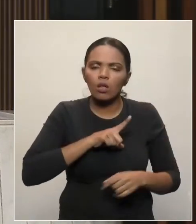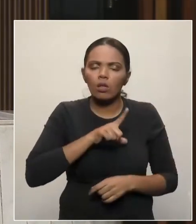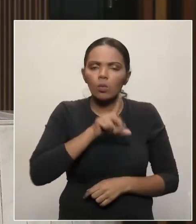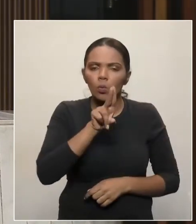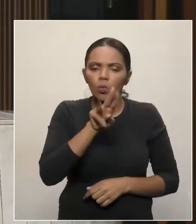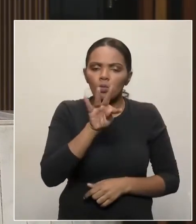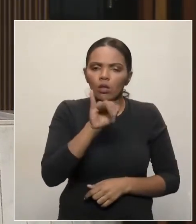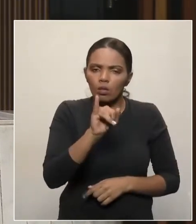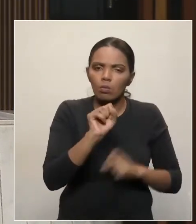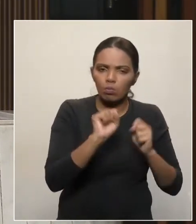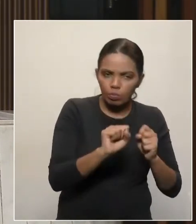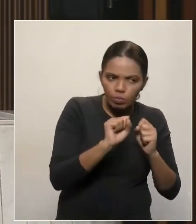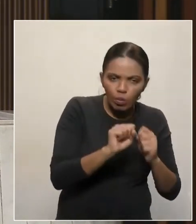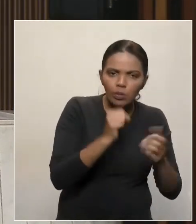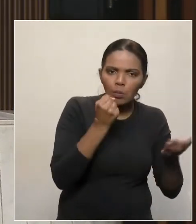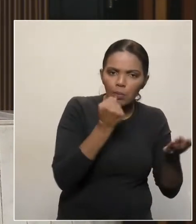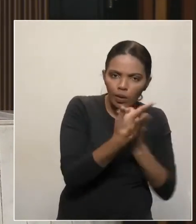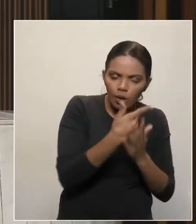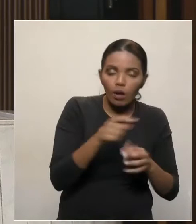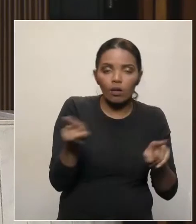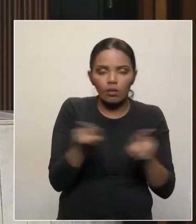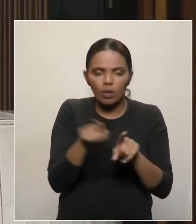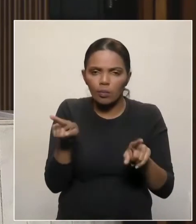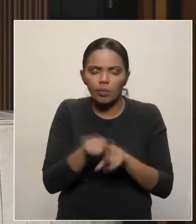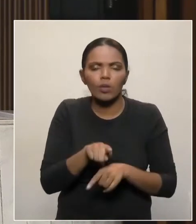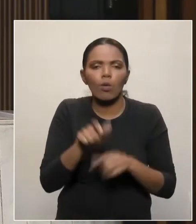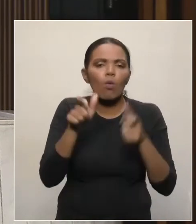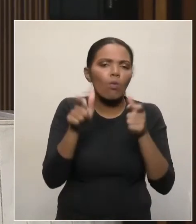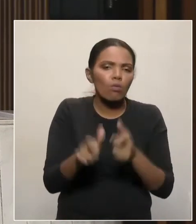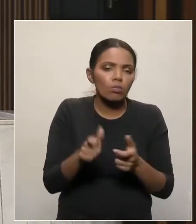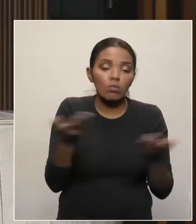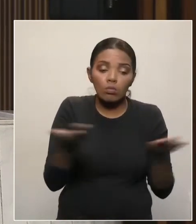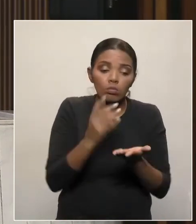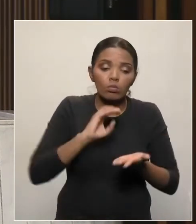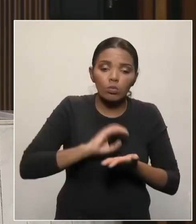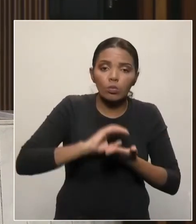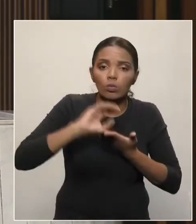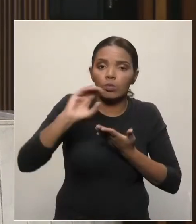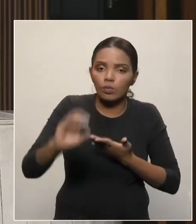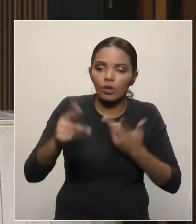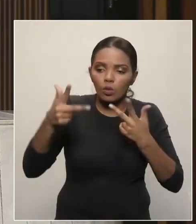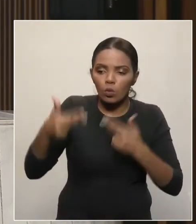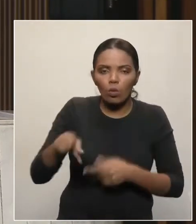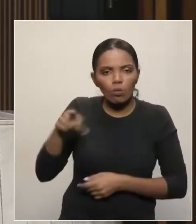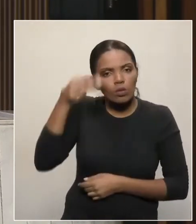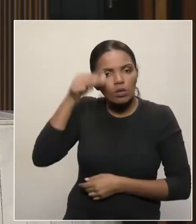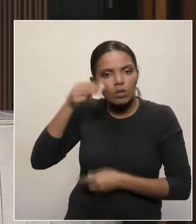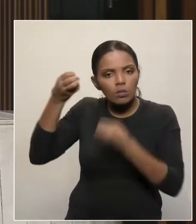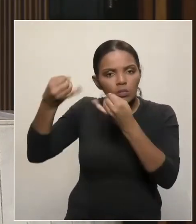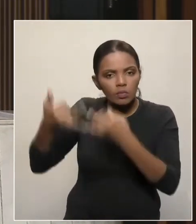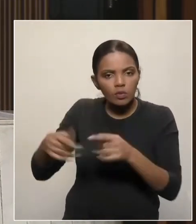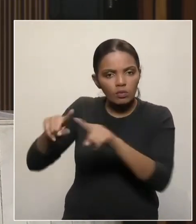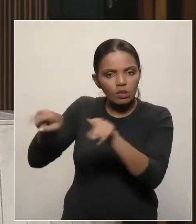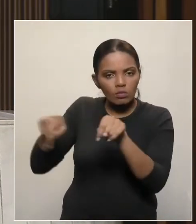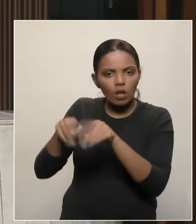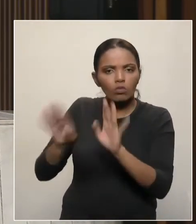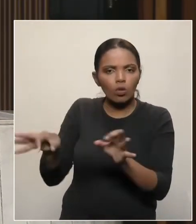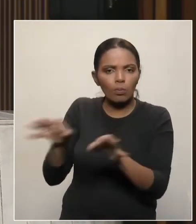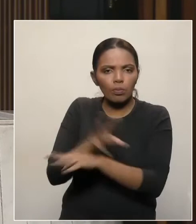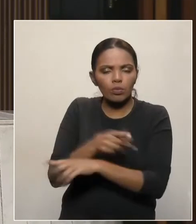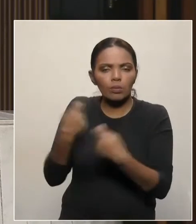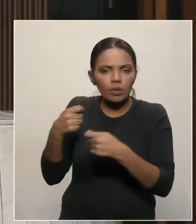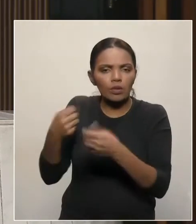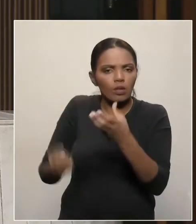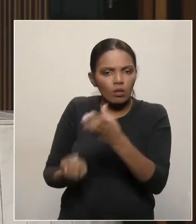que podem ser contratados e que podem ser feitos agora, um investimento, como colocou o deputado Tercílio, para fazer funcionar. Nesse